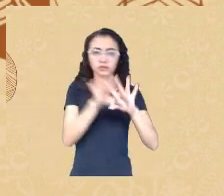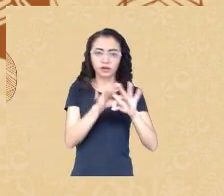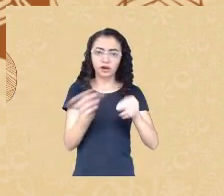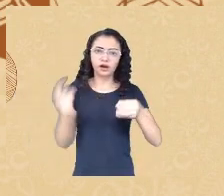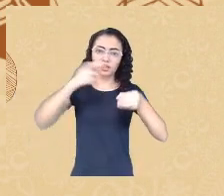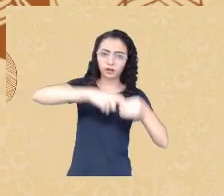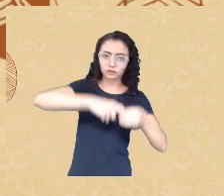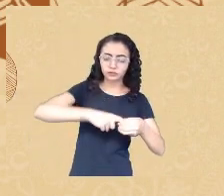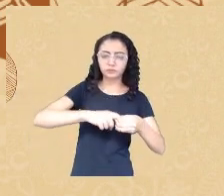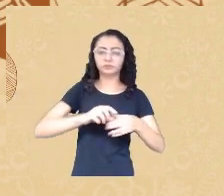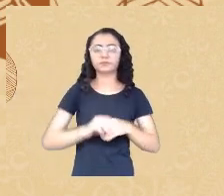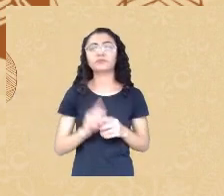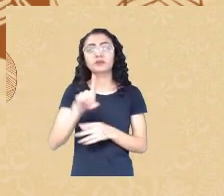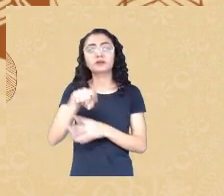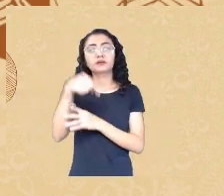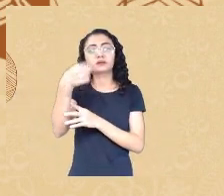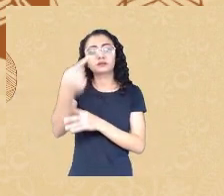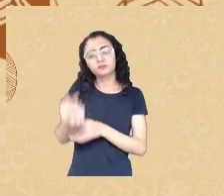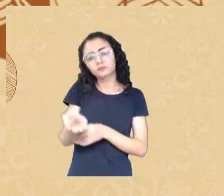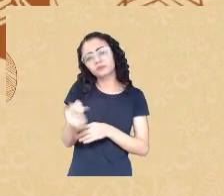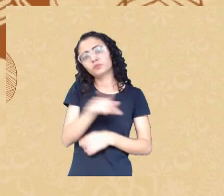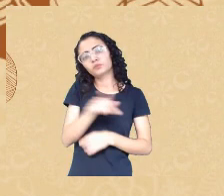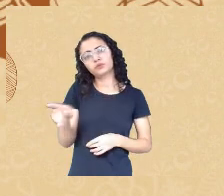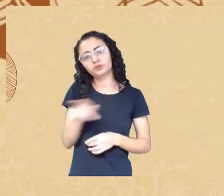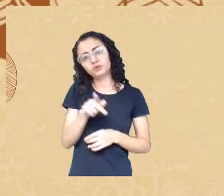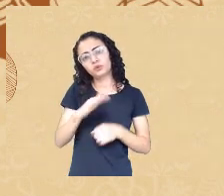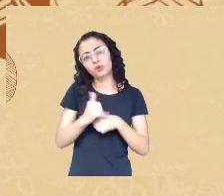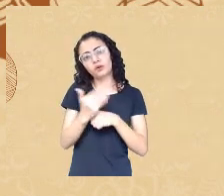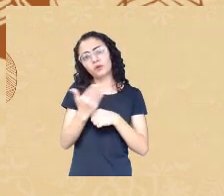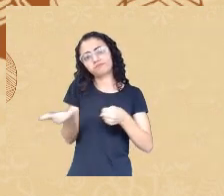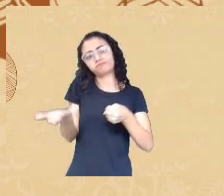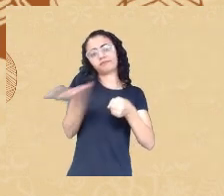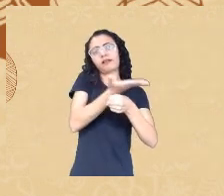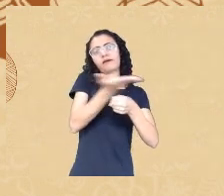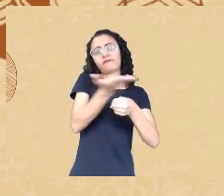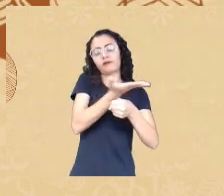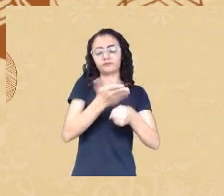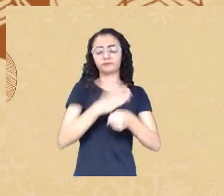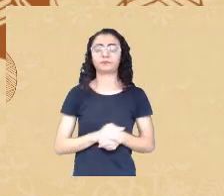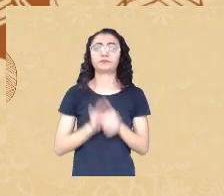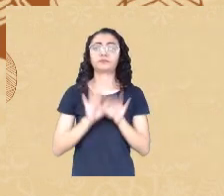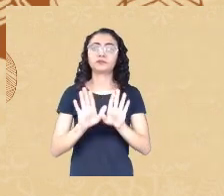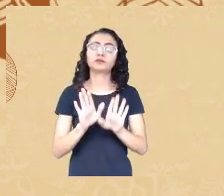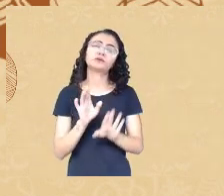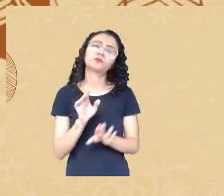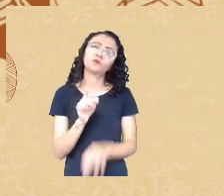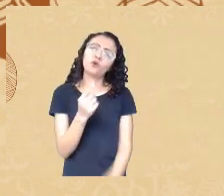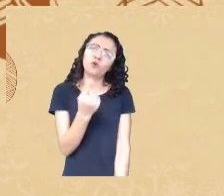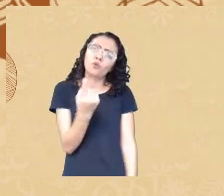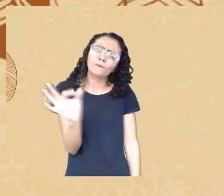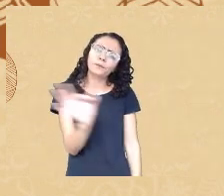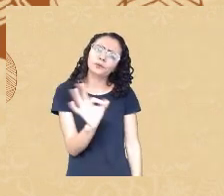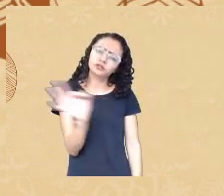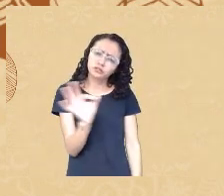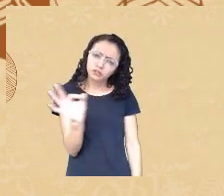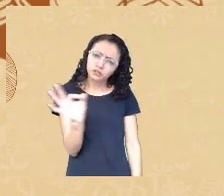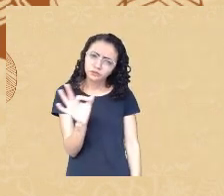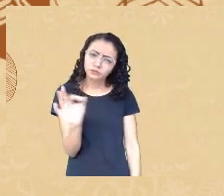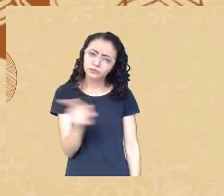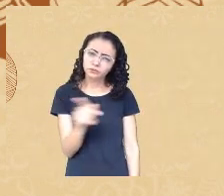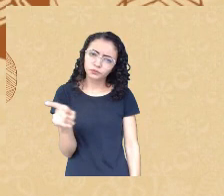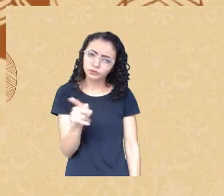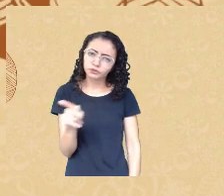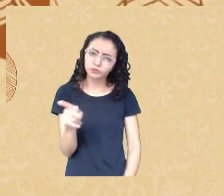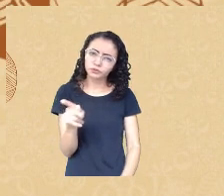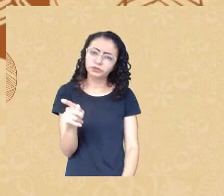nível mais elevado professor então quando nós estamos aqui dizendo que 1% dos professores do Reino Unido são negros